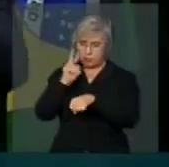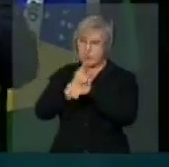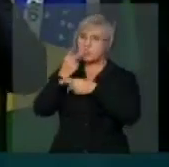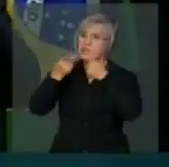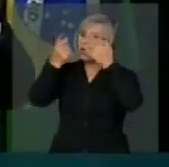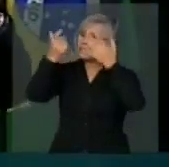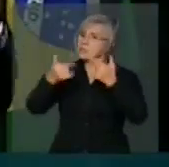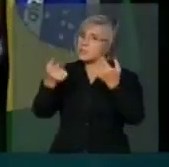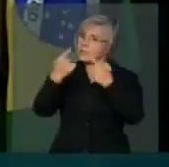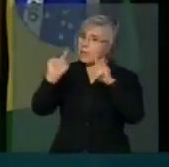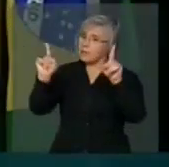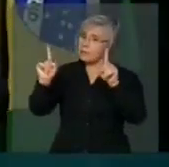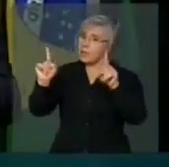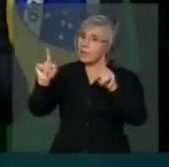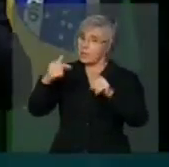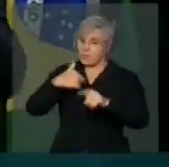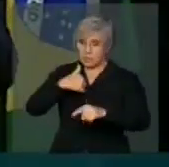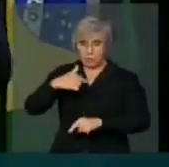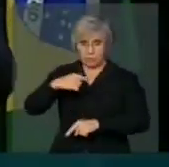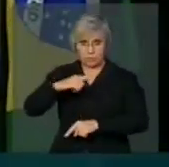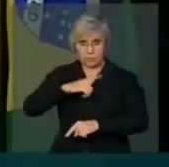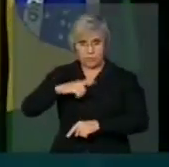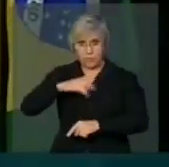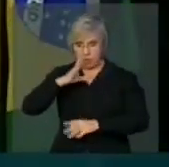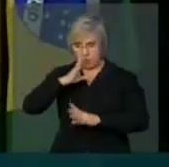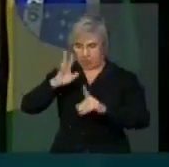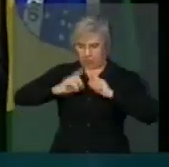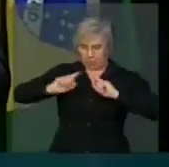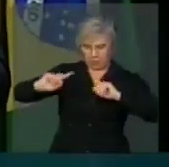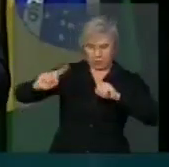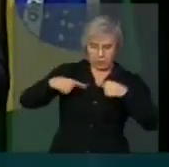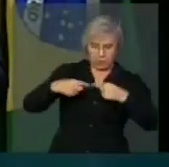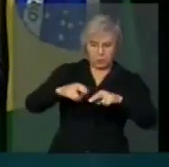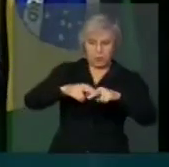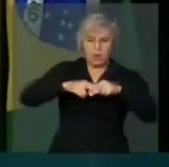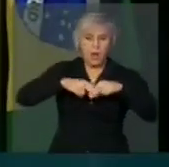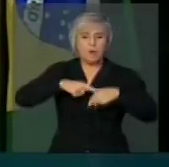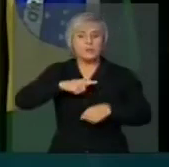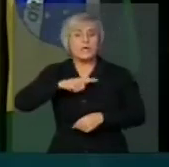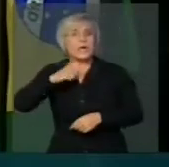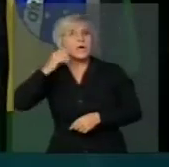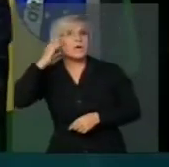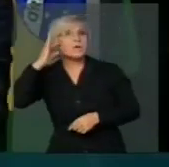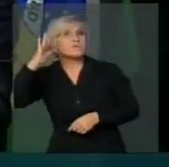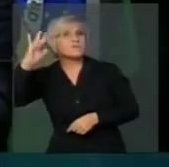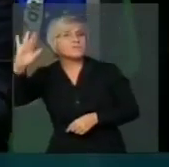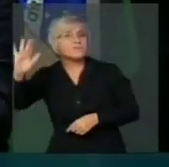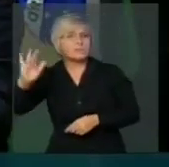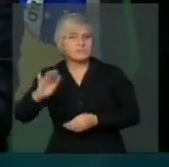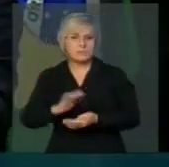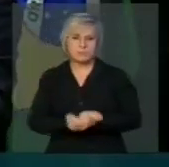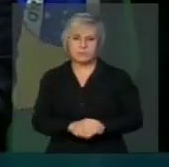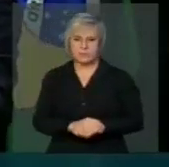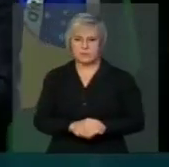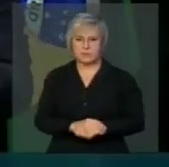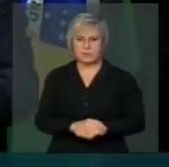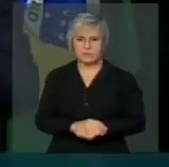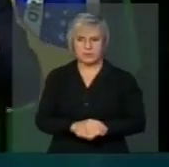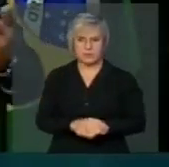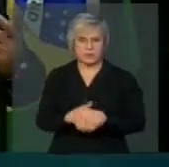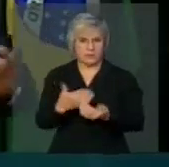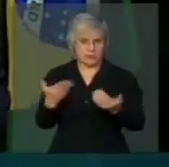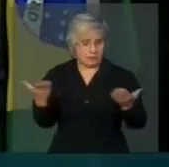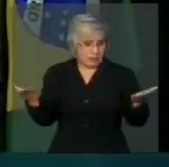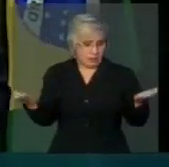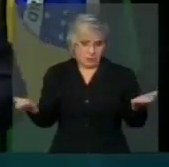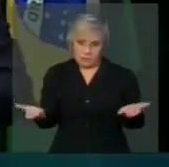Eu estou sendo denunciado por ouvir dizer. É uma nova modalidade. E aqui,